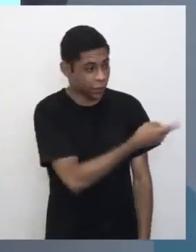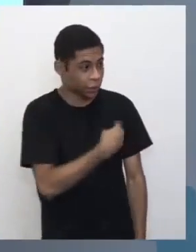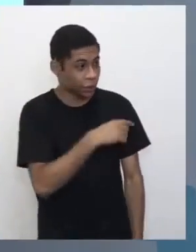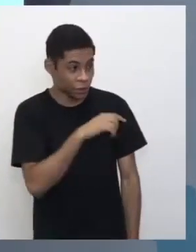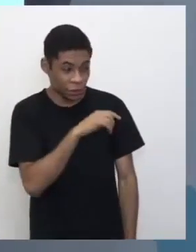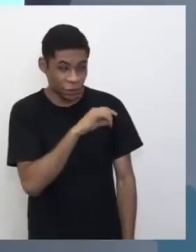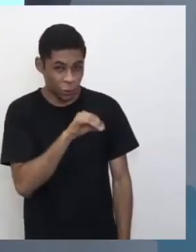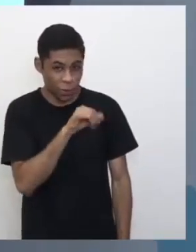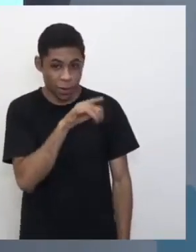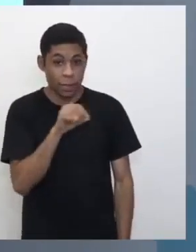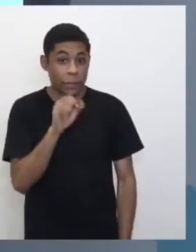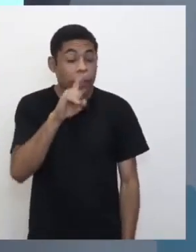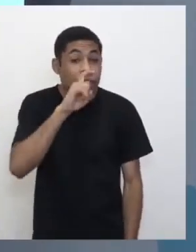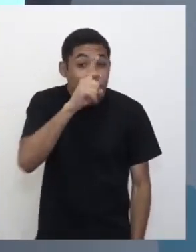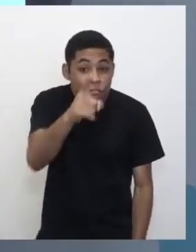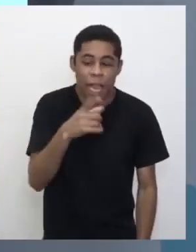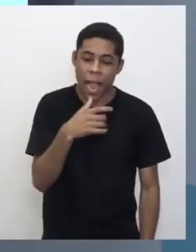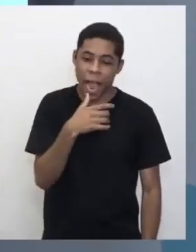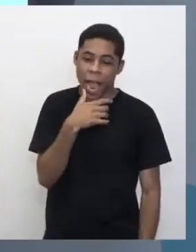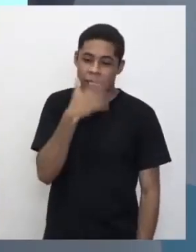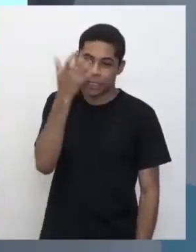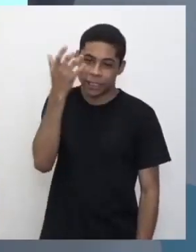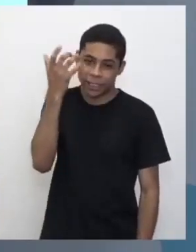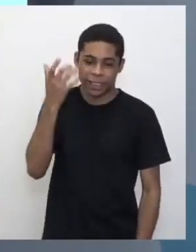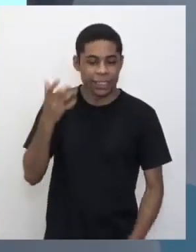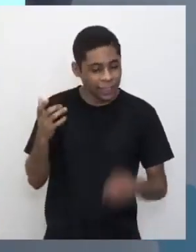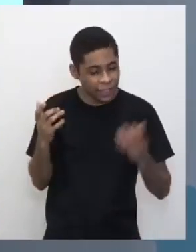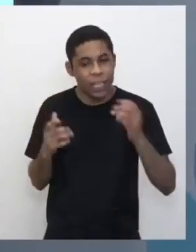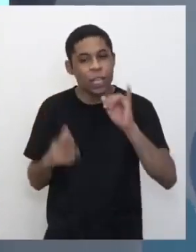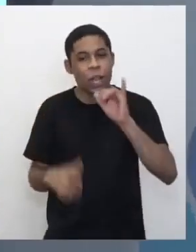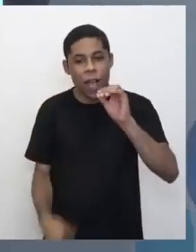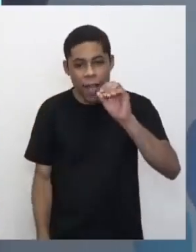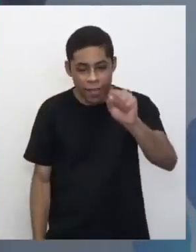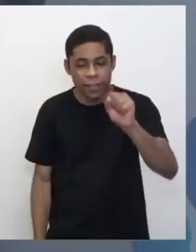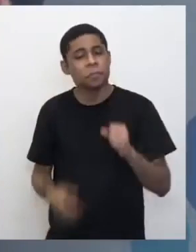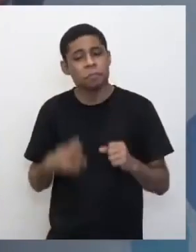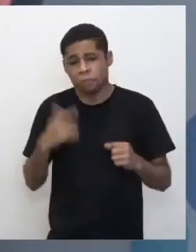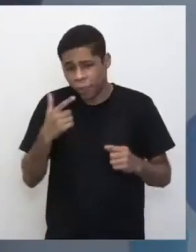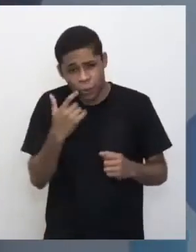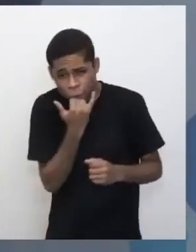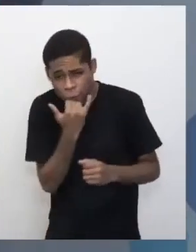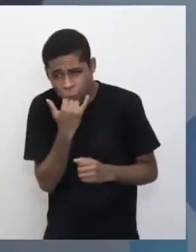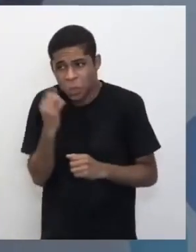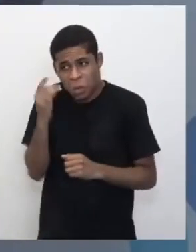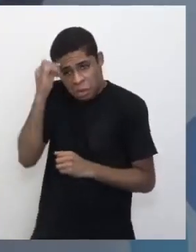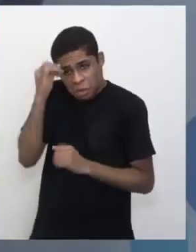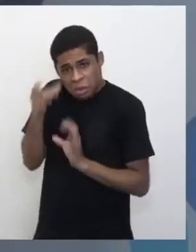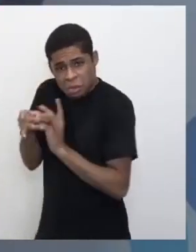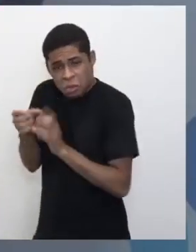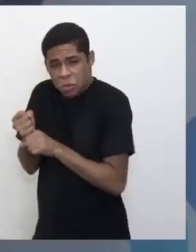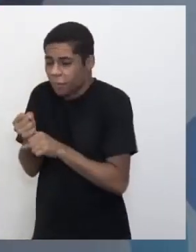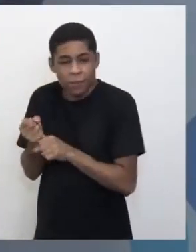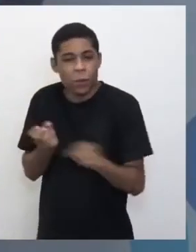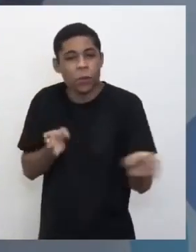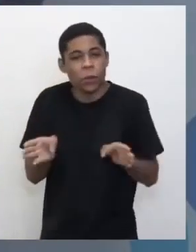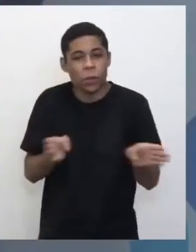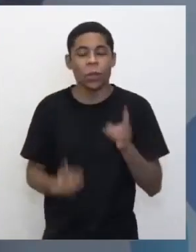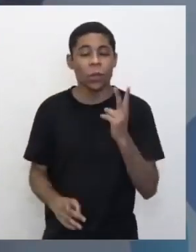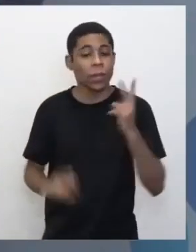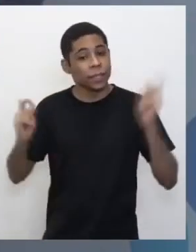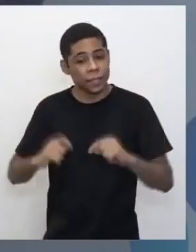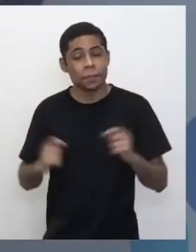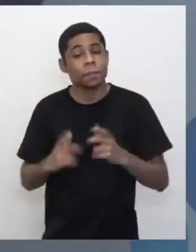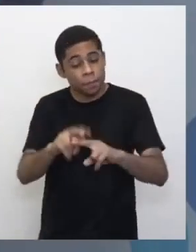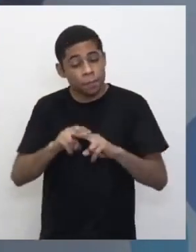chique, aí, Apple Store. Então, não tem desculpa. Se você tem Android e OS, a gente cobre tudo, que a gente cobre todas as áreas, né?